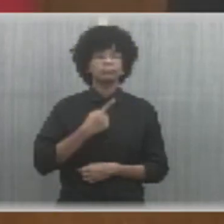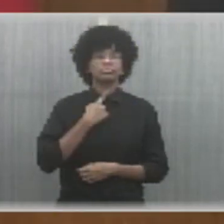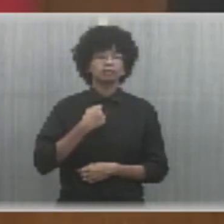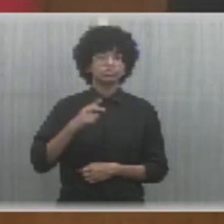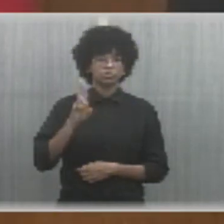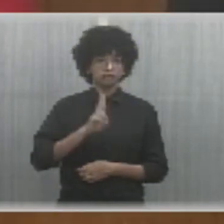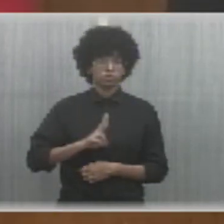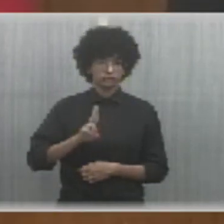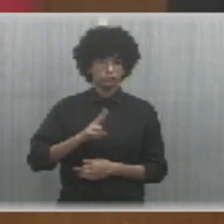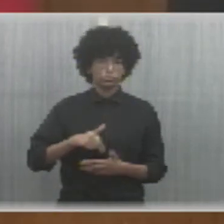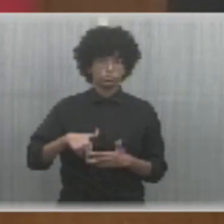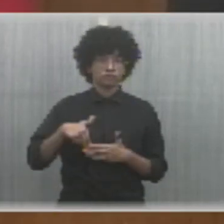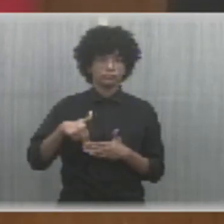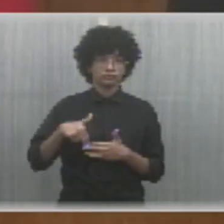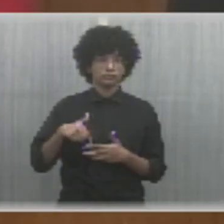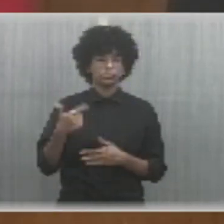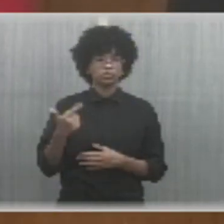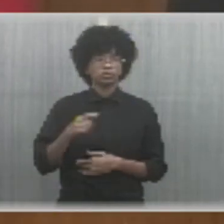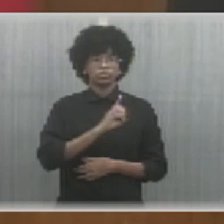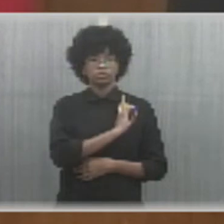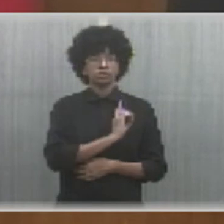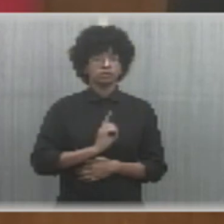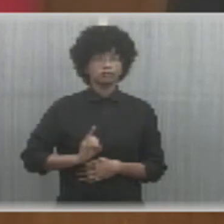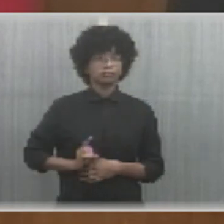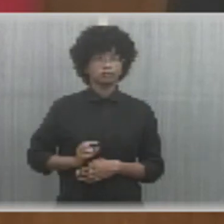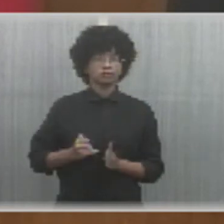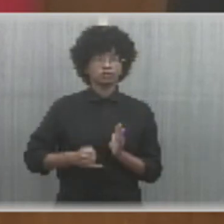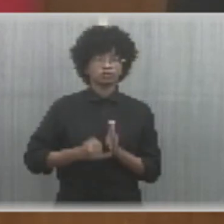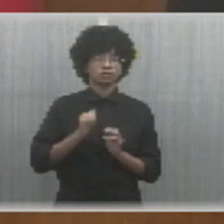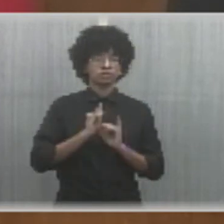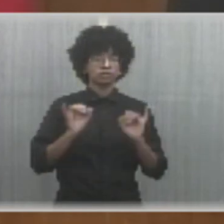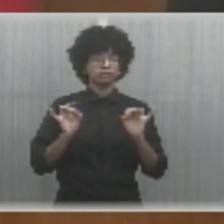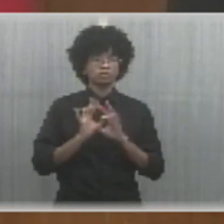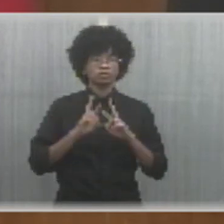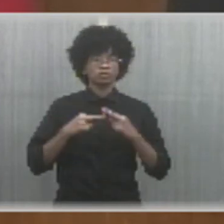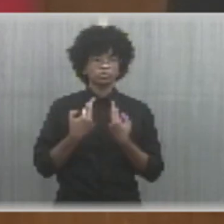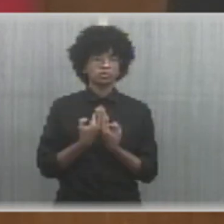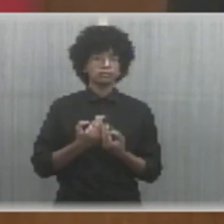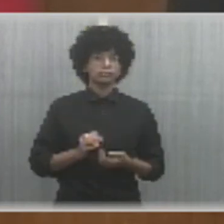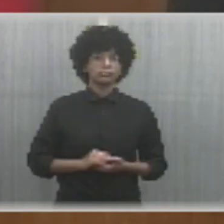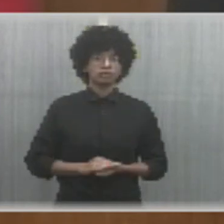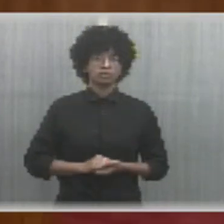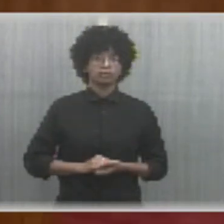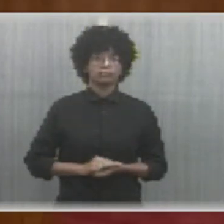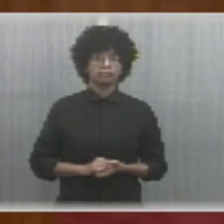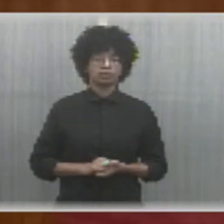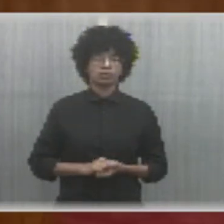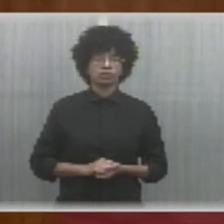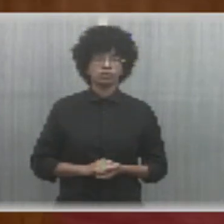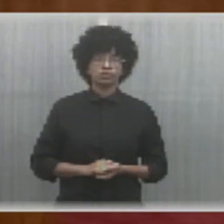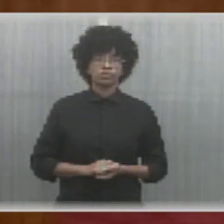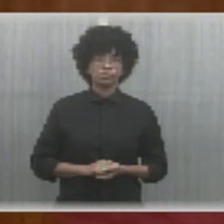usar a tribuna? Não havendo parlamentares inscritos, declaro encerrada a sessão. Obrigado.